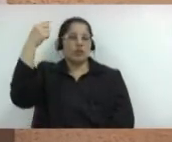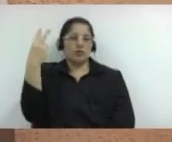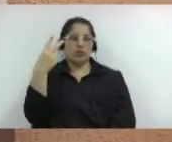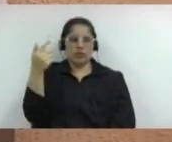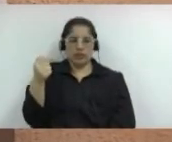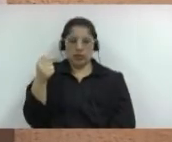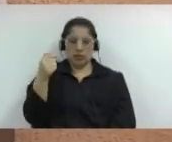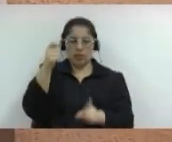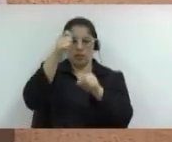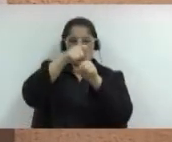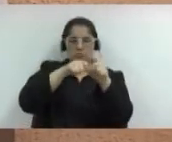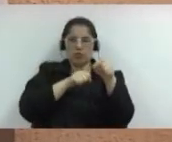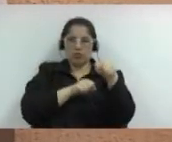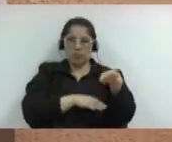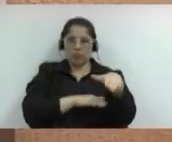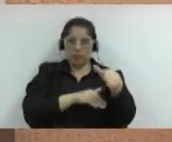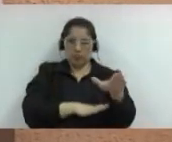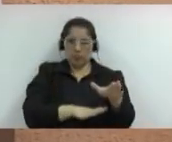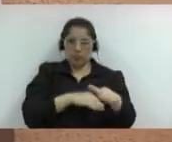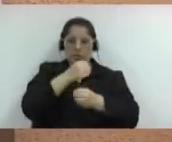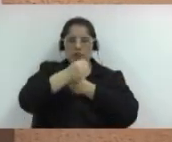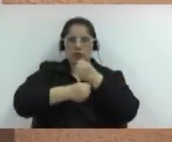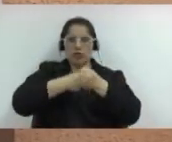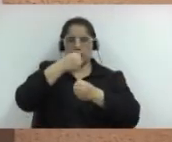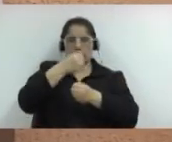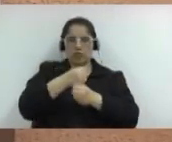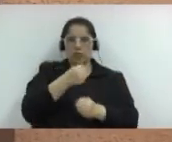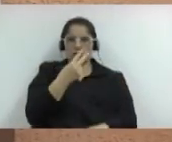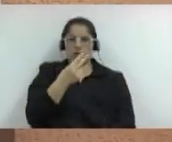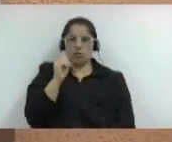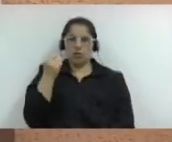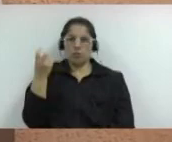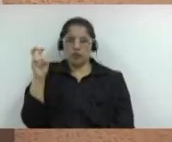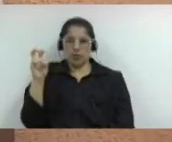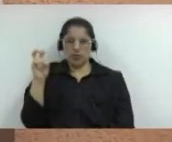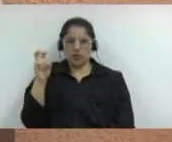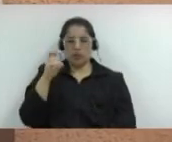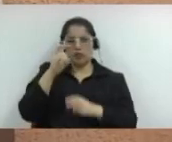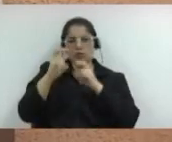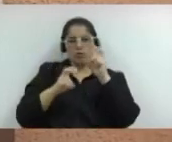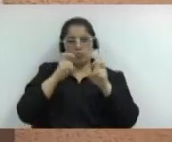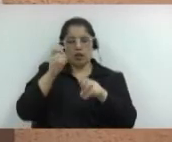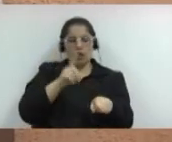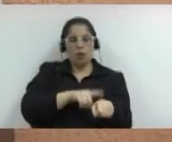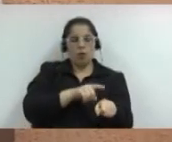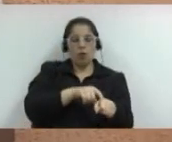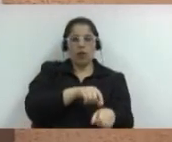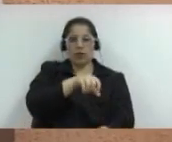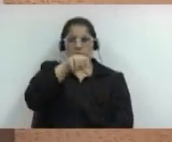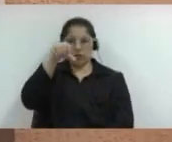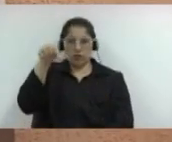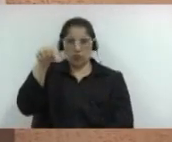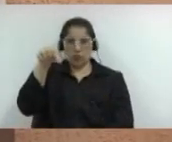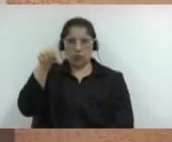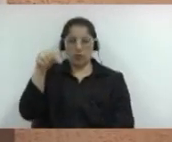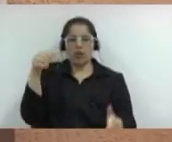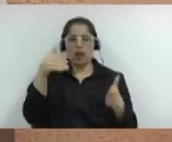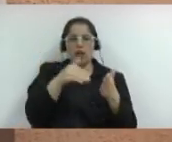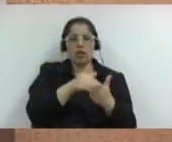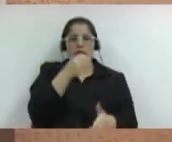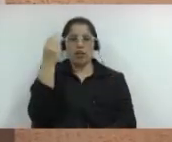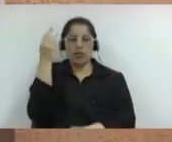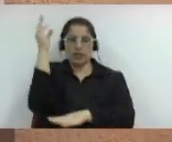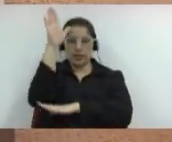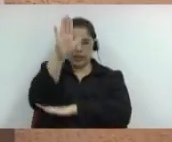setembro de 2015, no Parque da Cidade, das 9 às 13 horas. Conto com a presença de